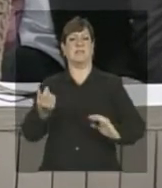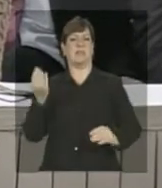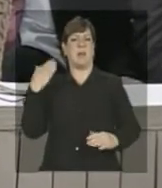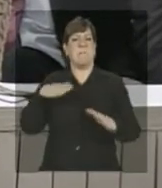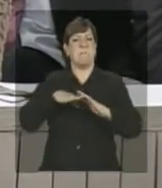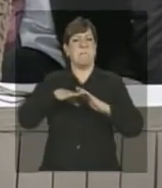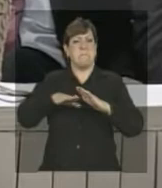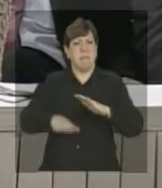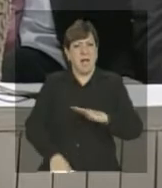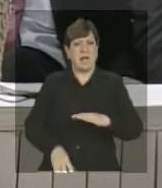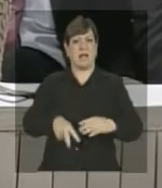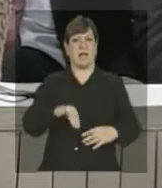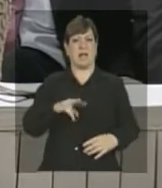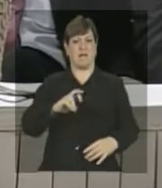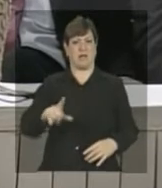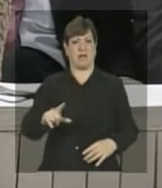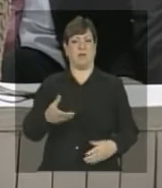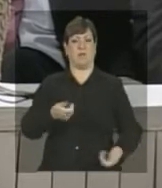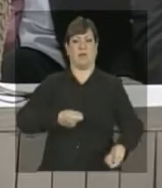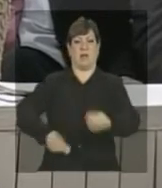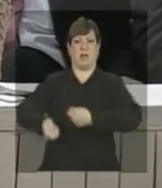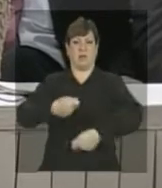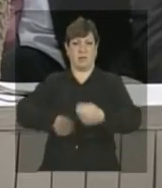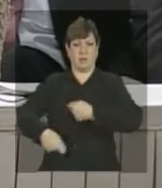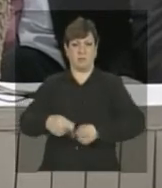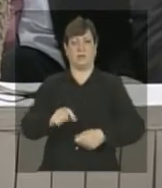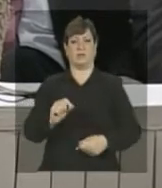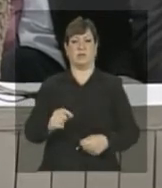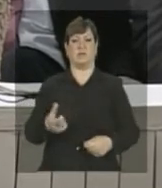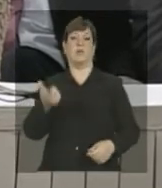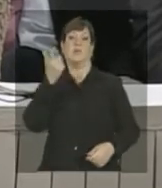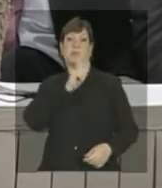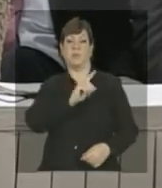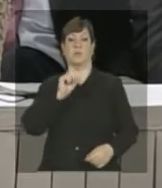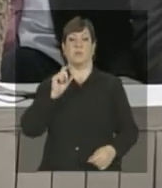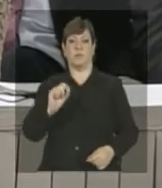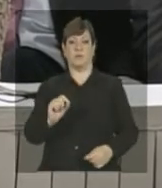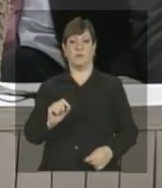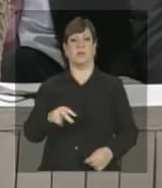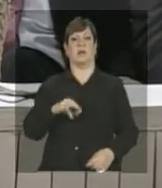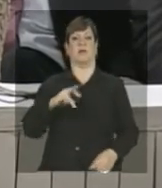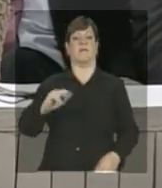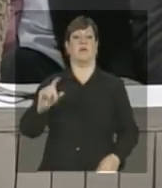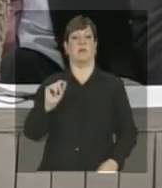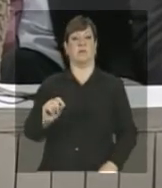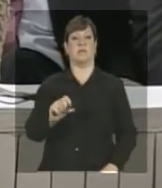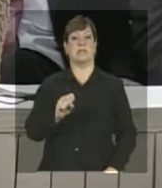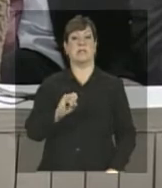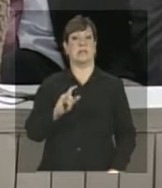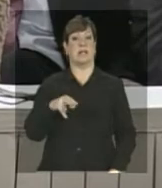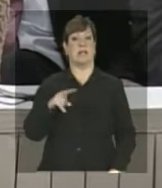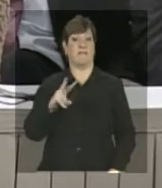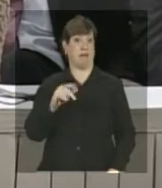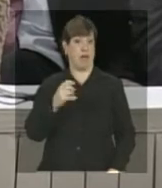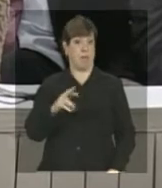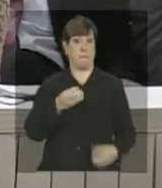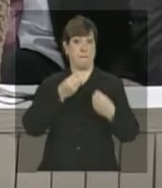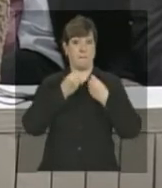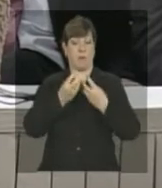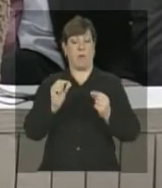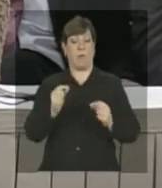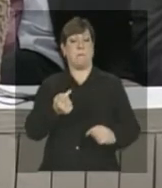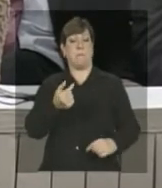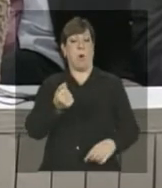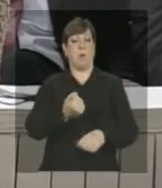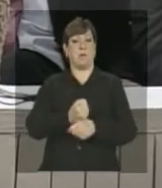baixos de relações comerciais e atingimos níveis significativos em poucos anos.